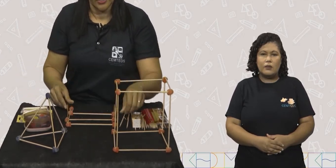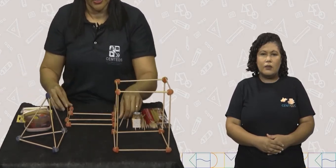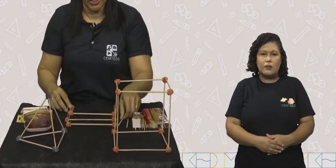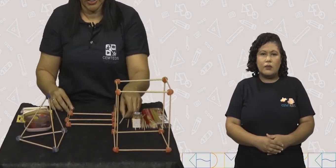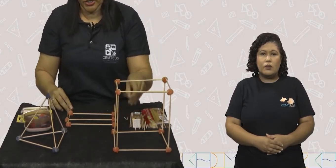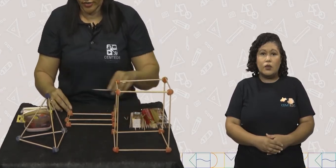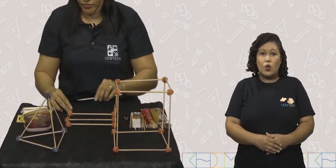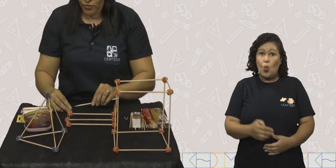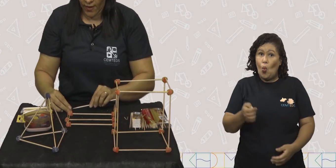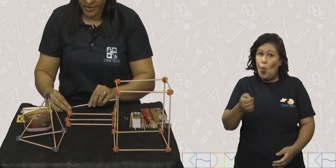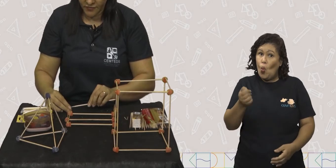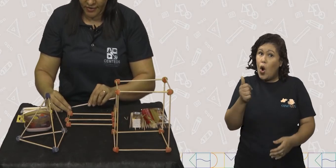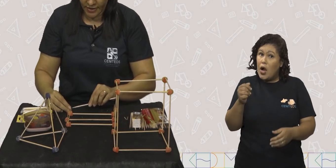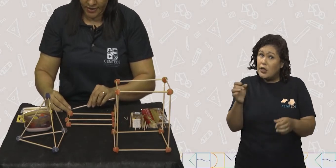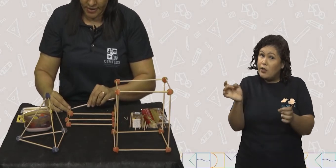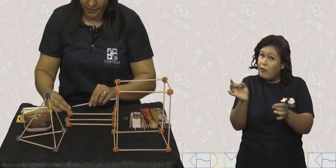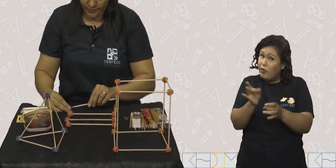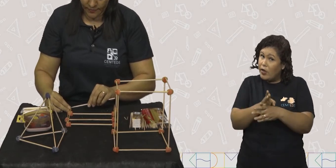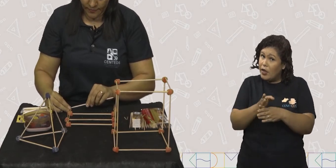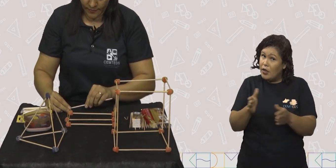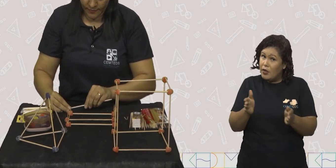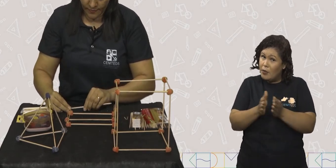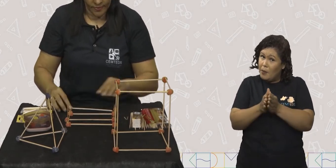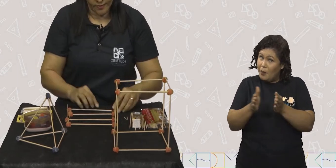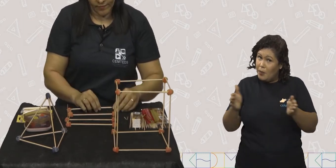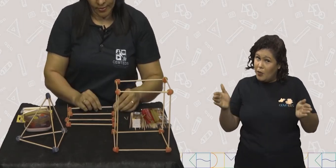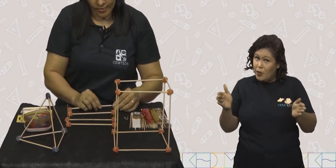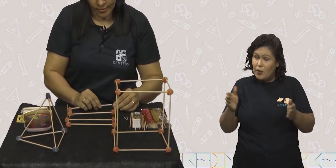já estamos quase finalizando.